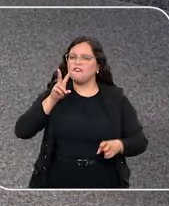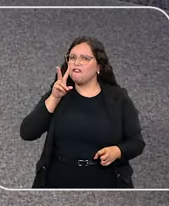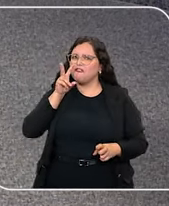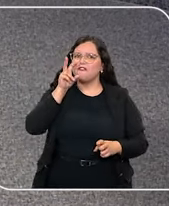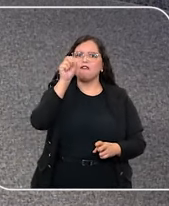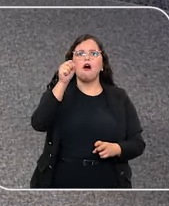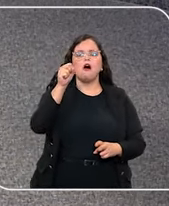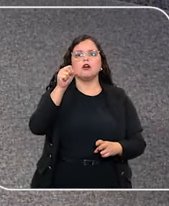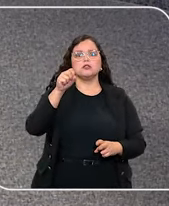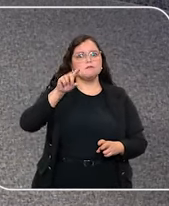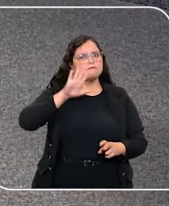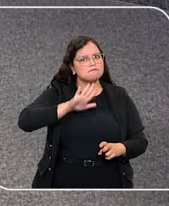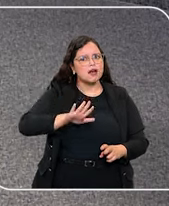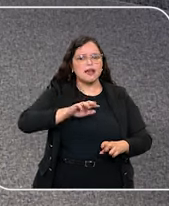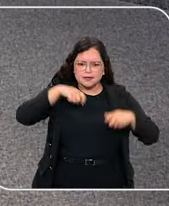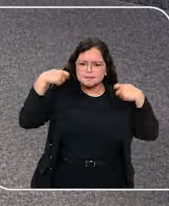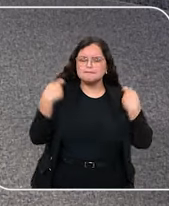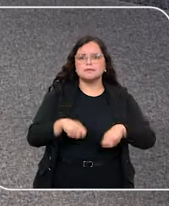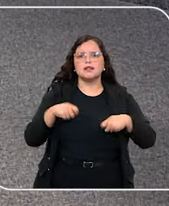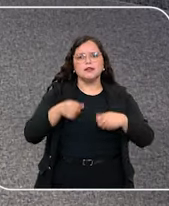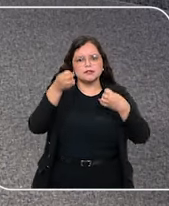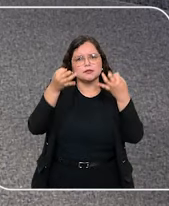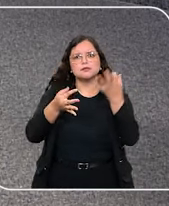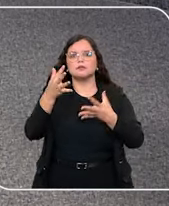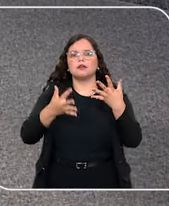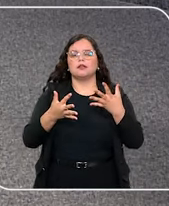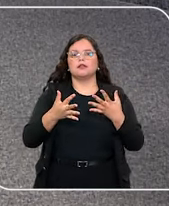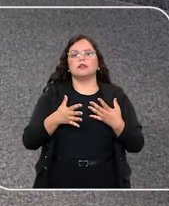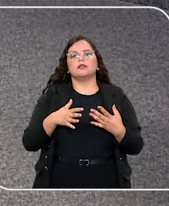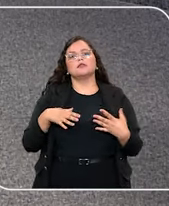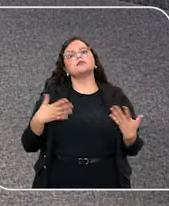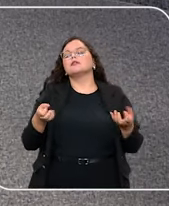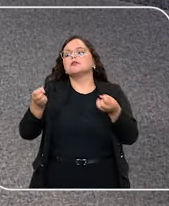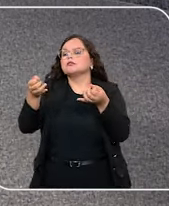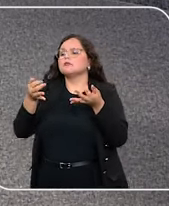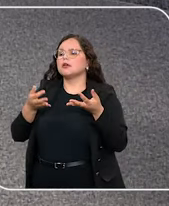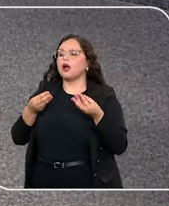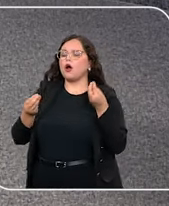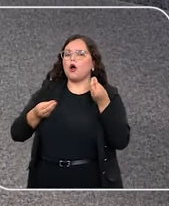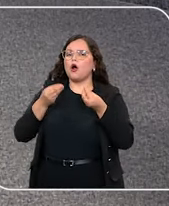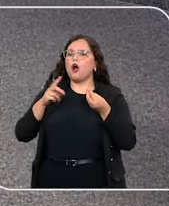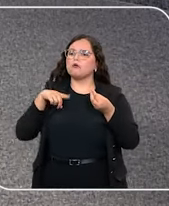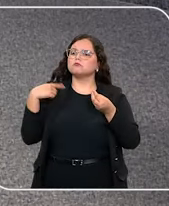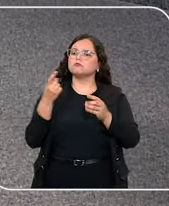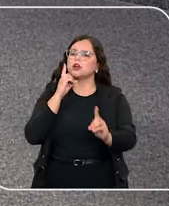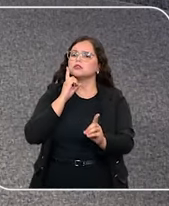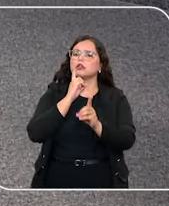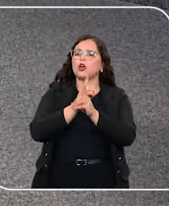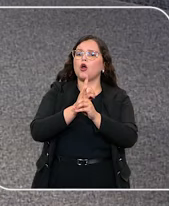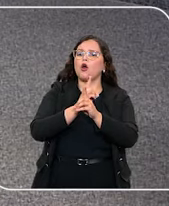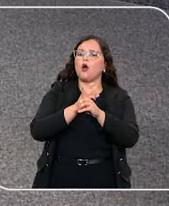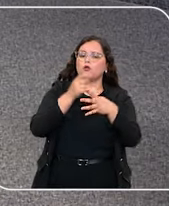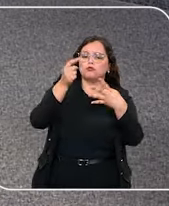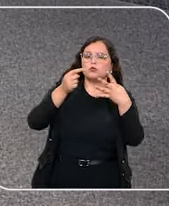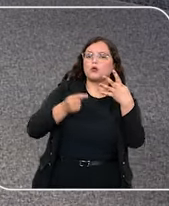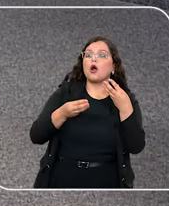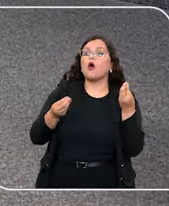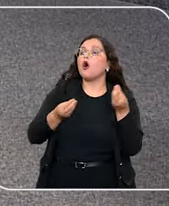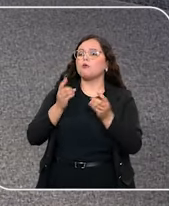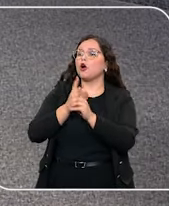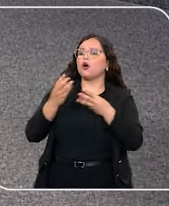extremamente necessário, vamos dizer assim. Então, conta pra gente onde é que a gente pode conferir os